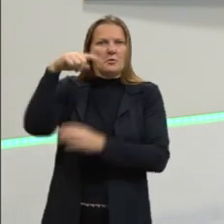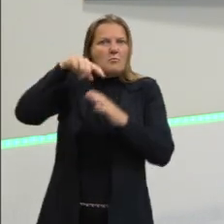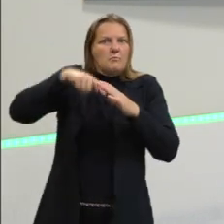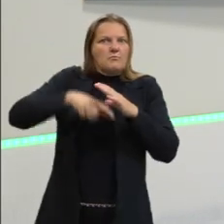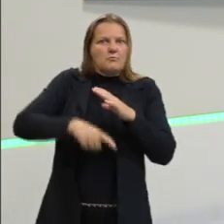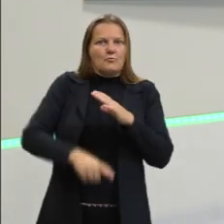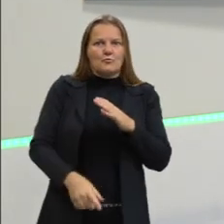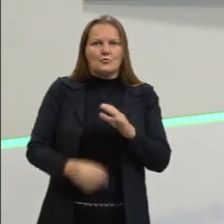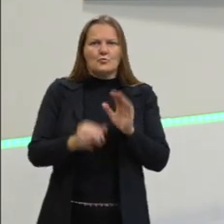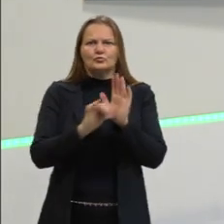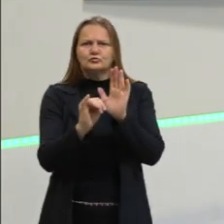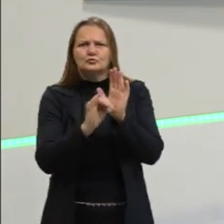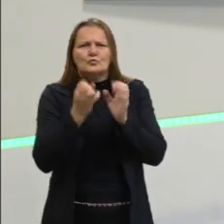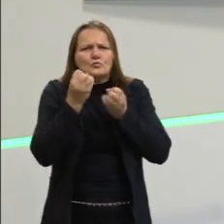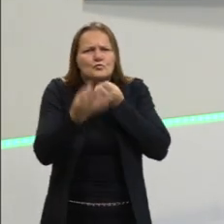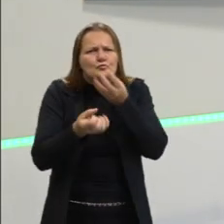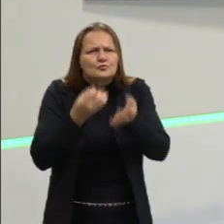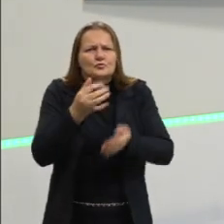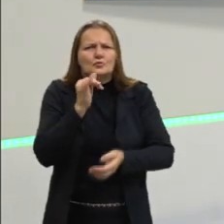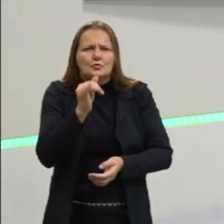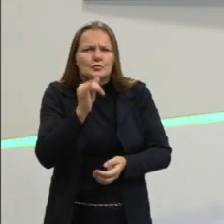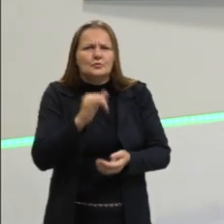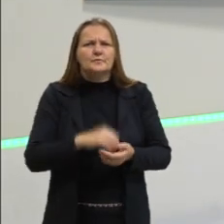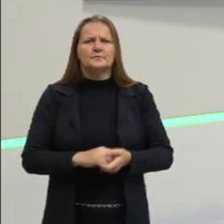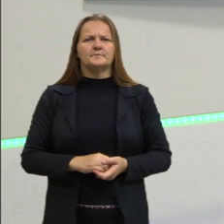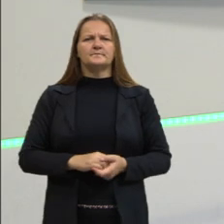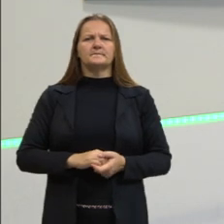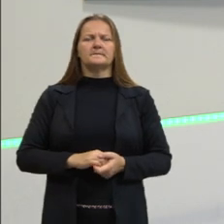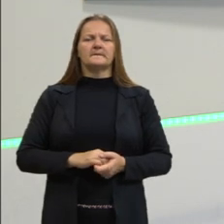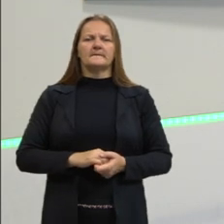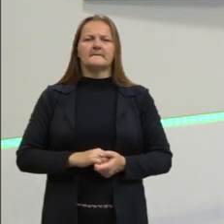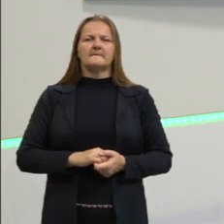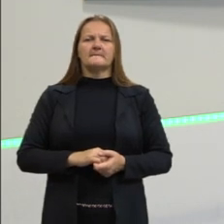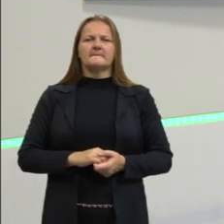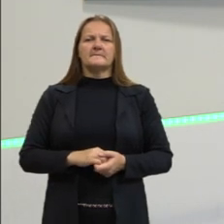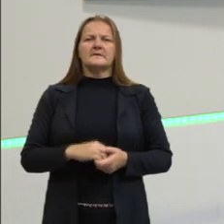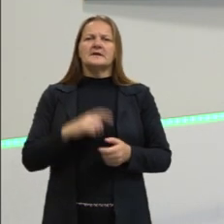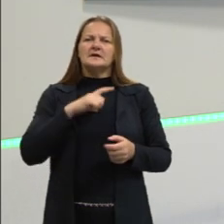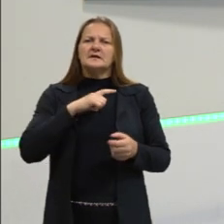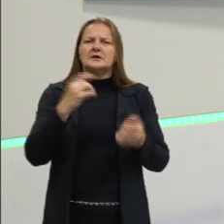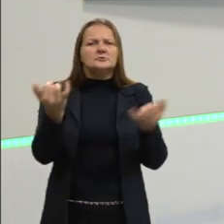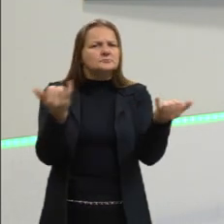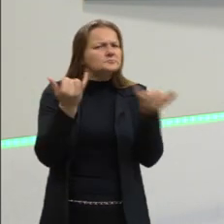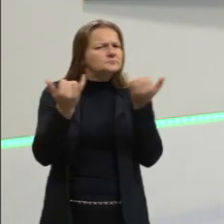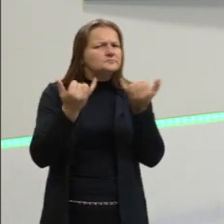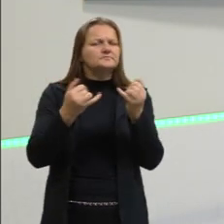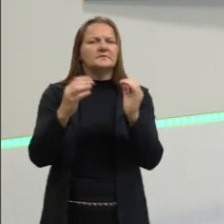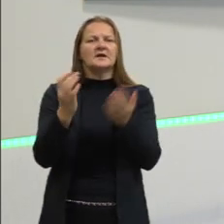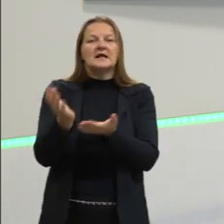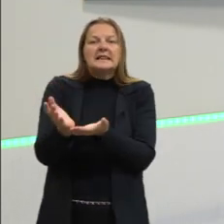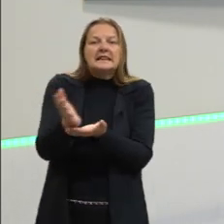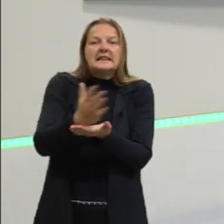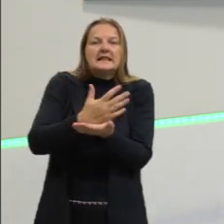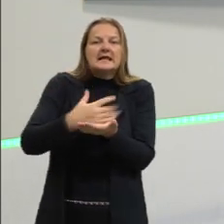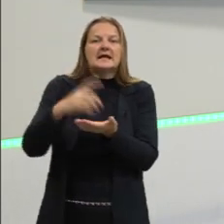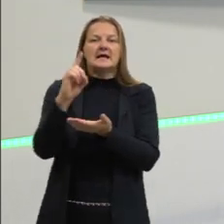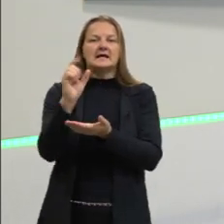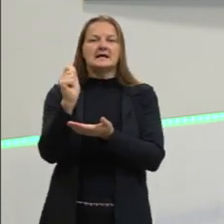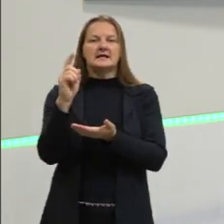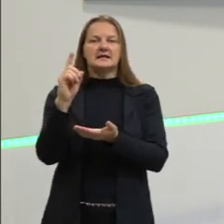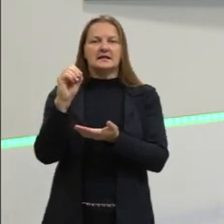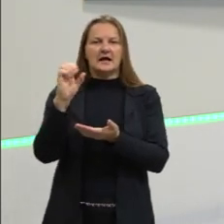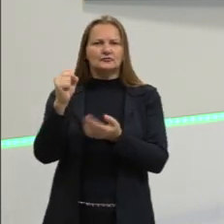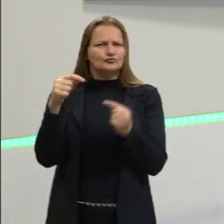vai narrar o acontecimento, en espanhol, el suceso, vai trazer os dados principais, de uma forma muito